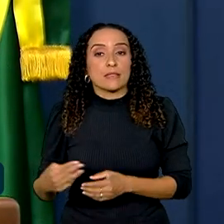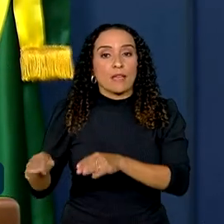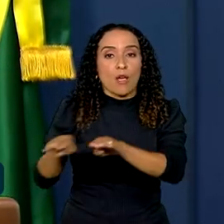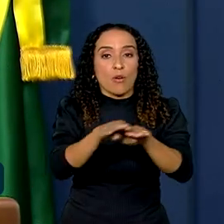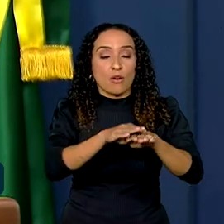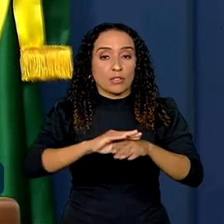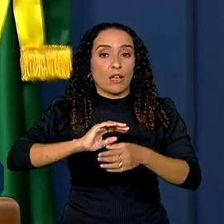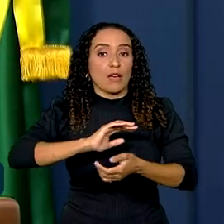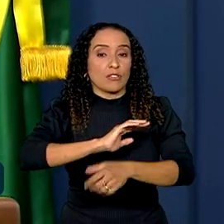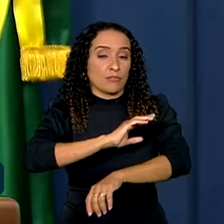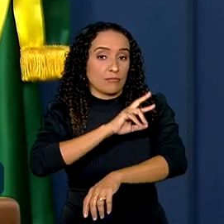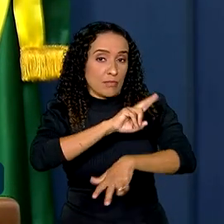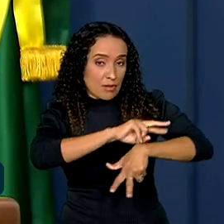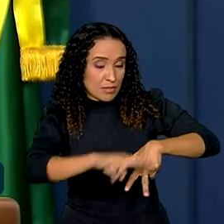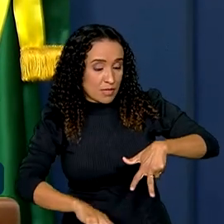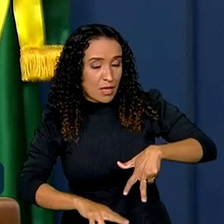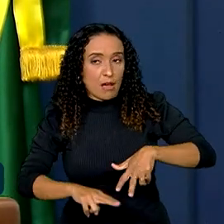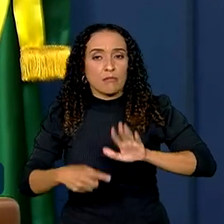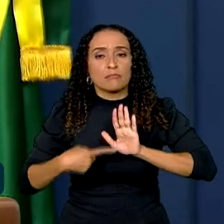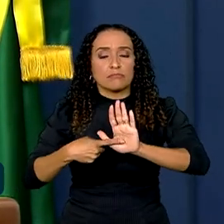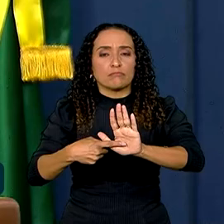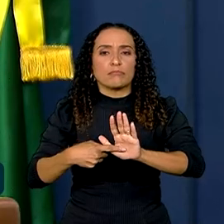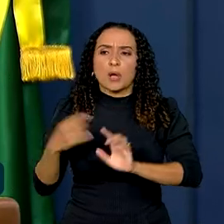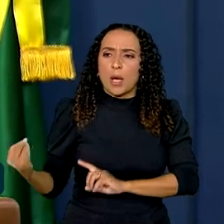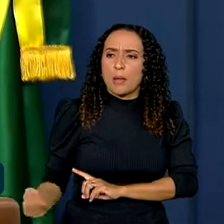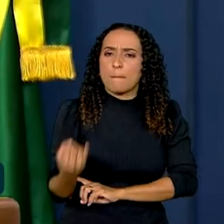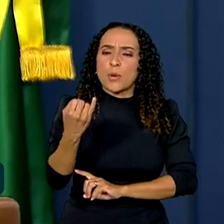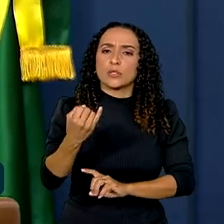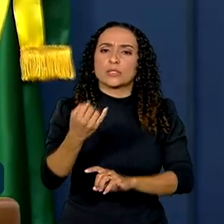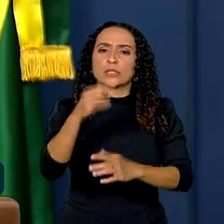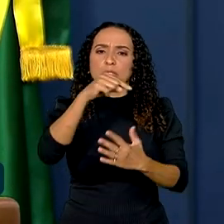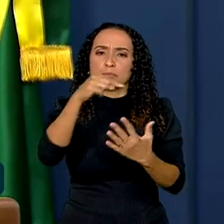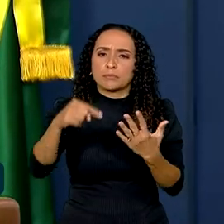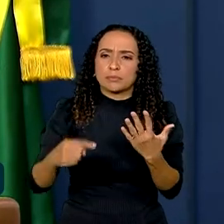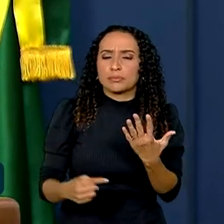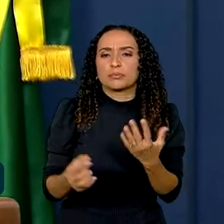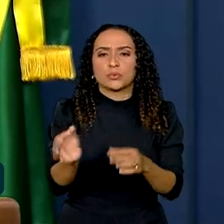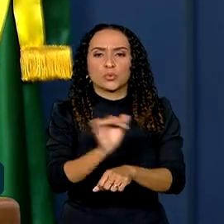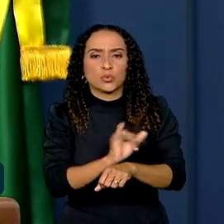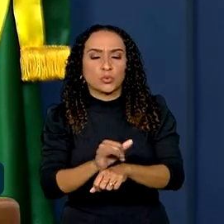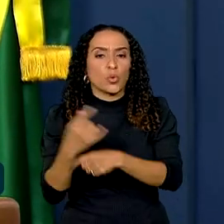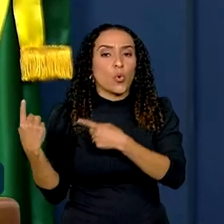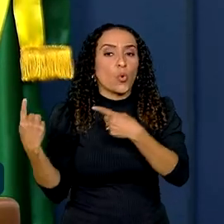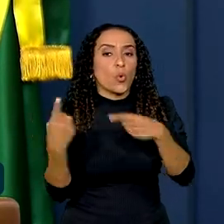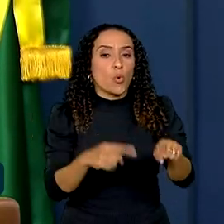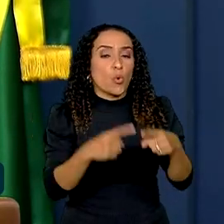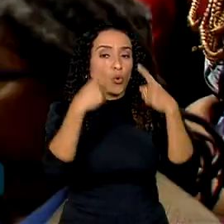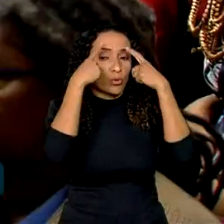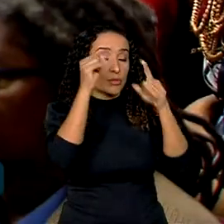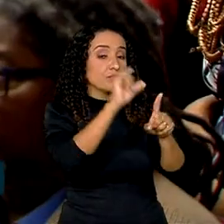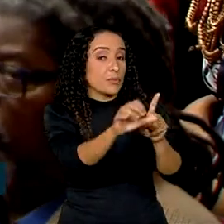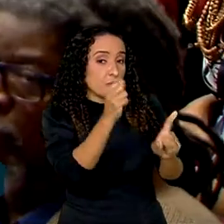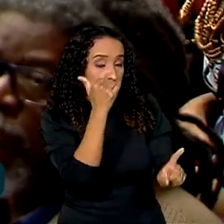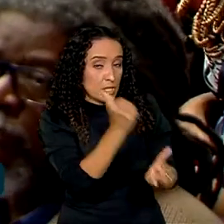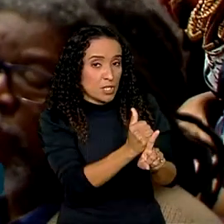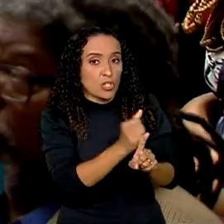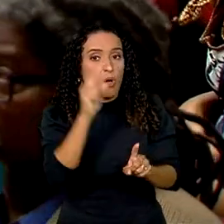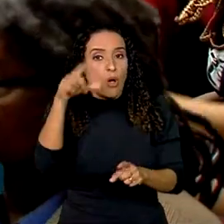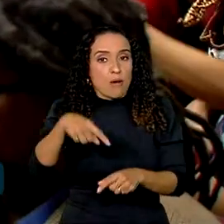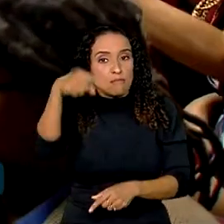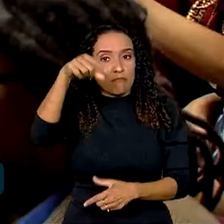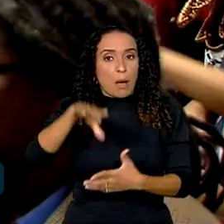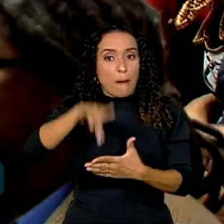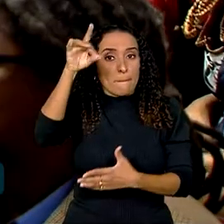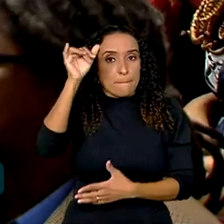ressaltou a importância das medidas para ajudar no combate ao feminicídio, uma das prioridades